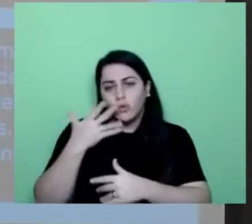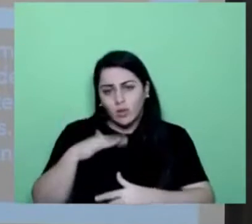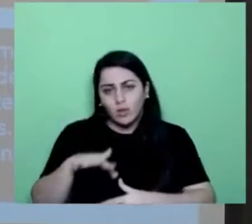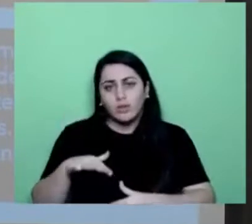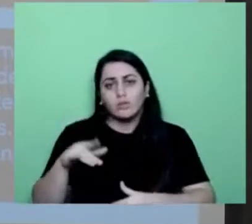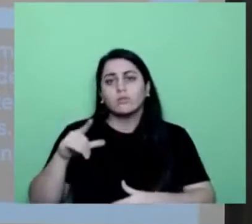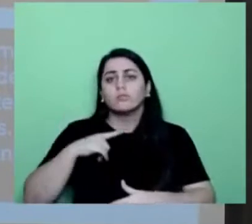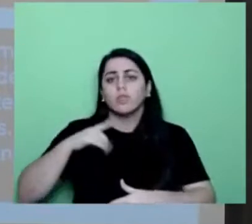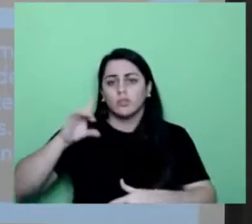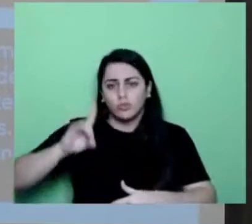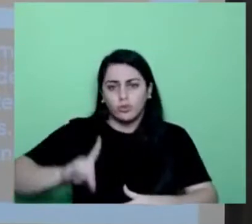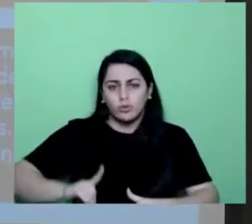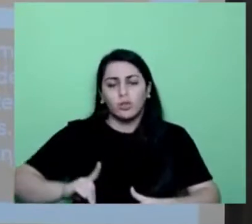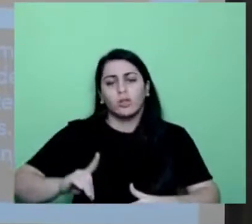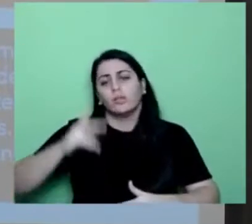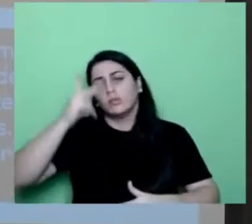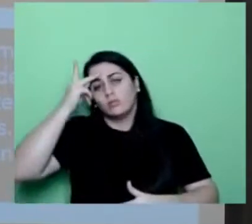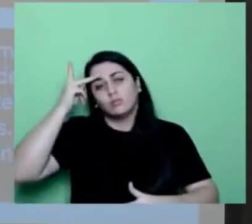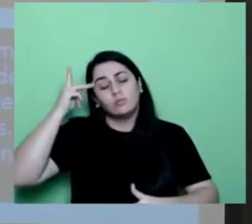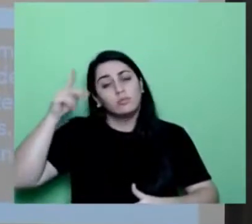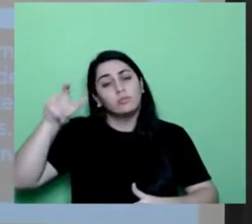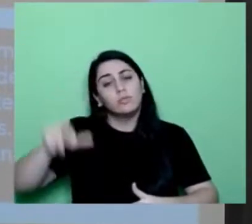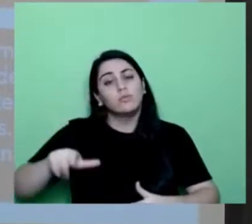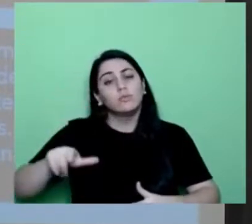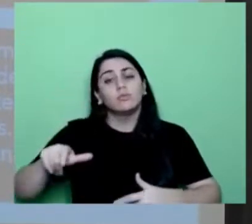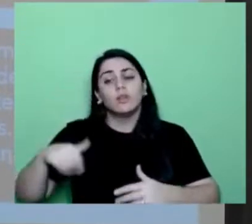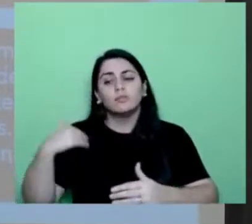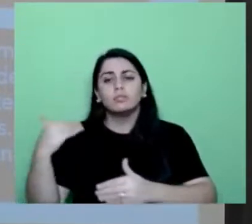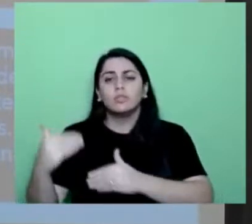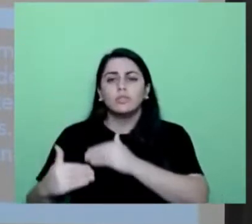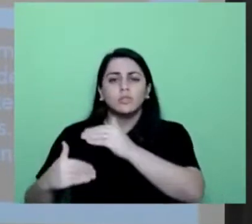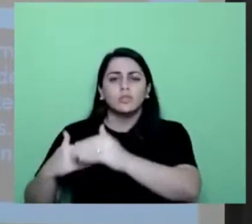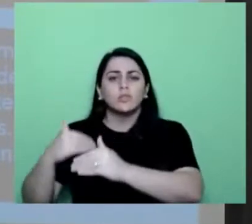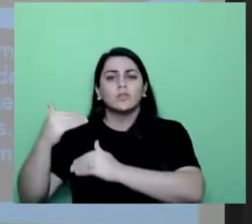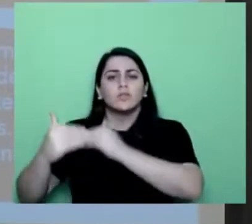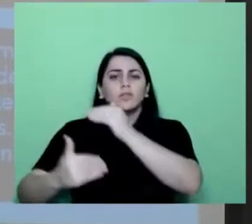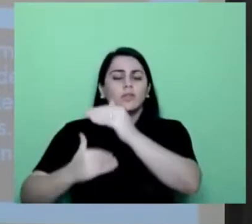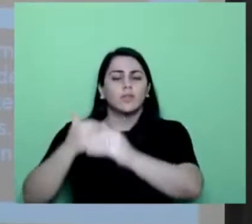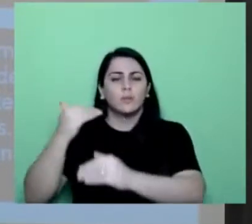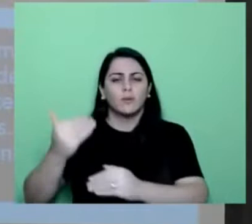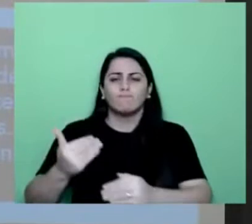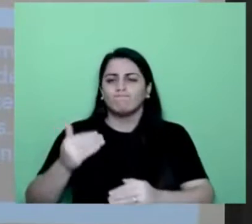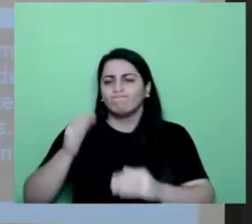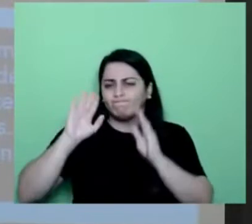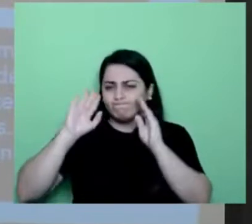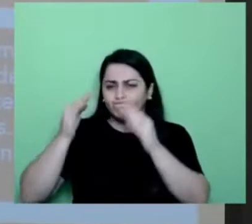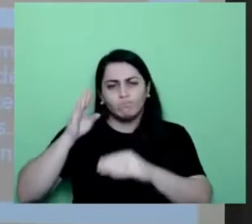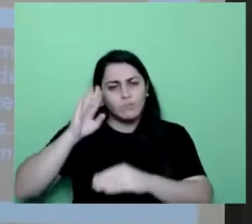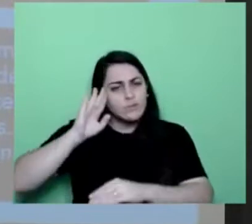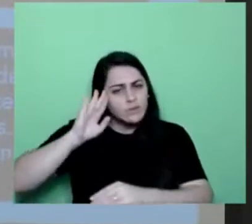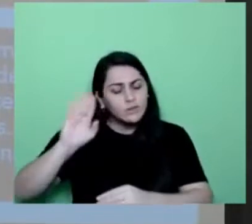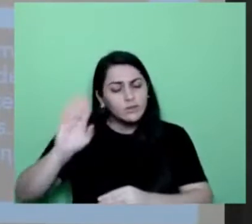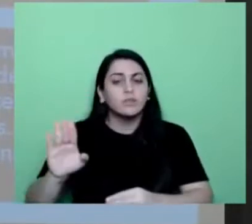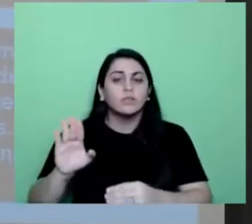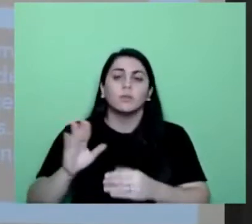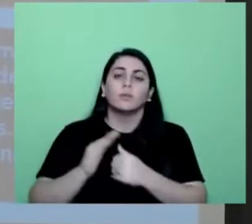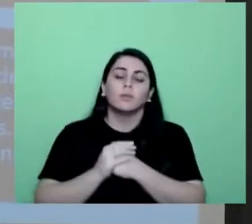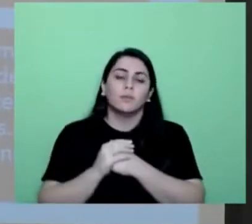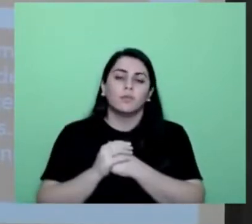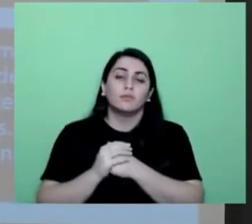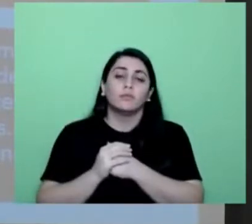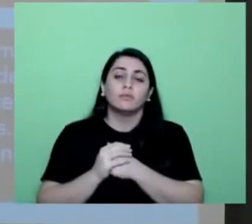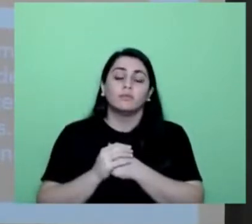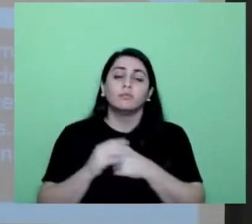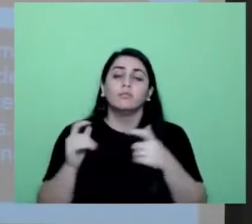pessoa em condições peculiares de desenvolvimento, sendo prioridade absoluta, aonde, gente?